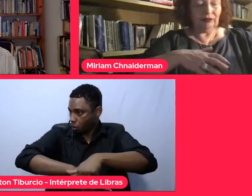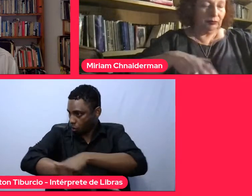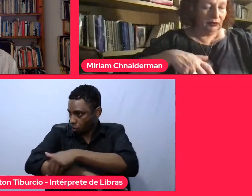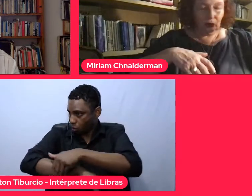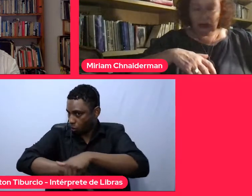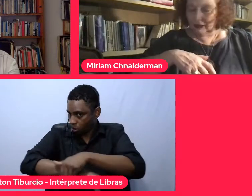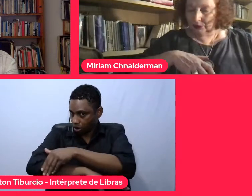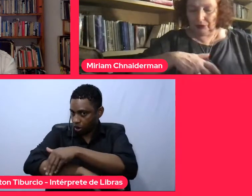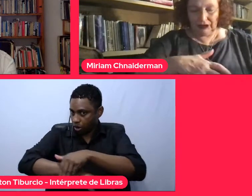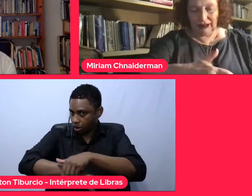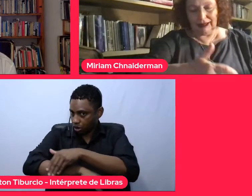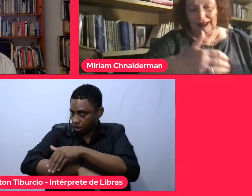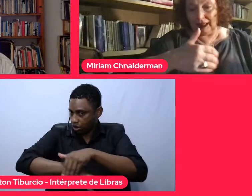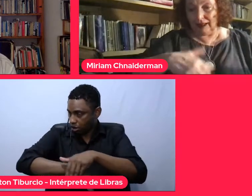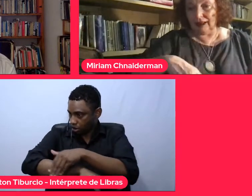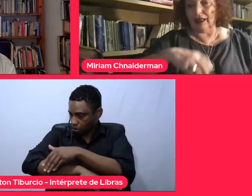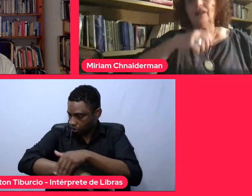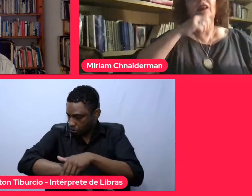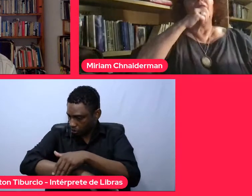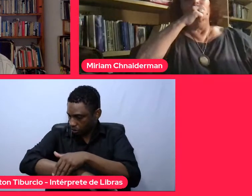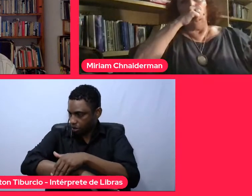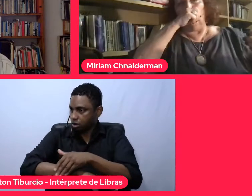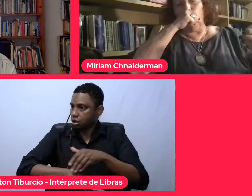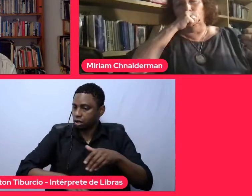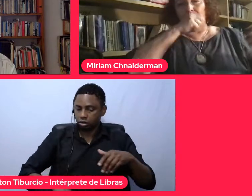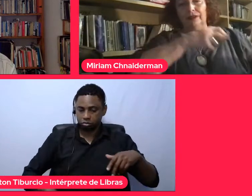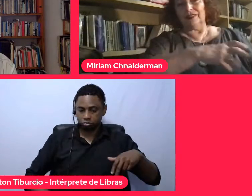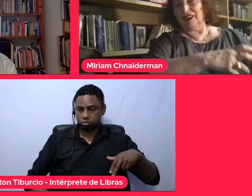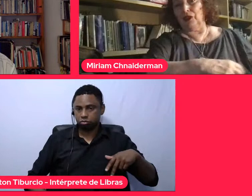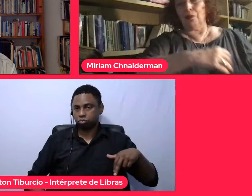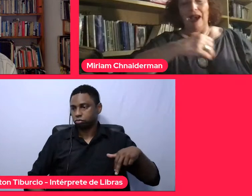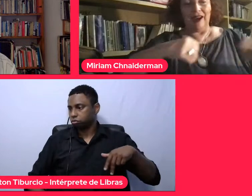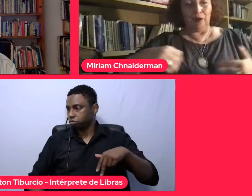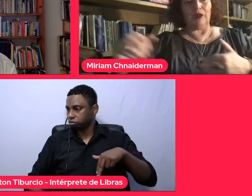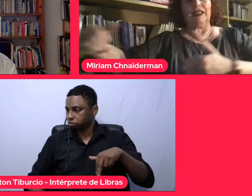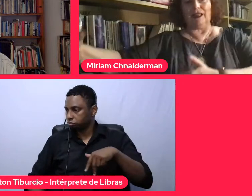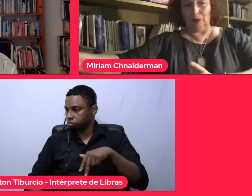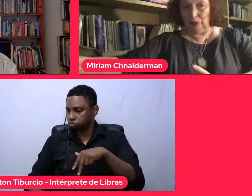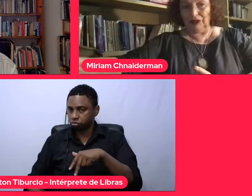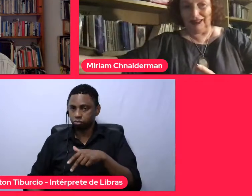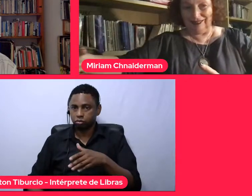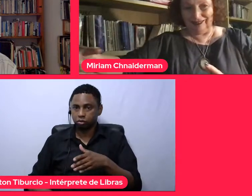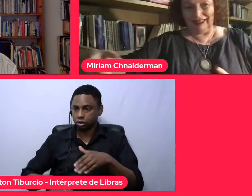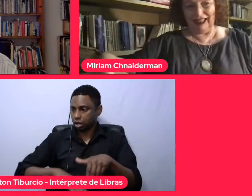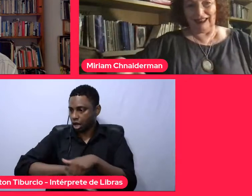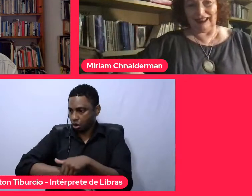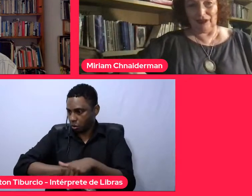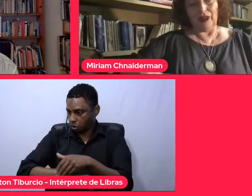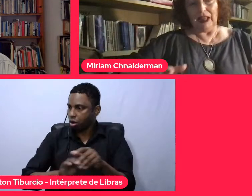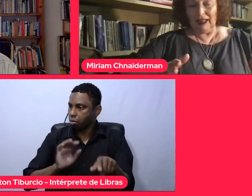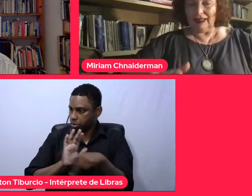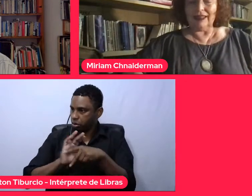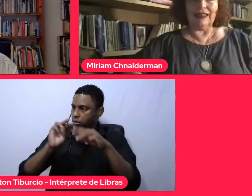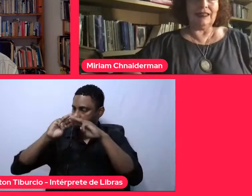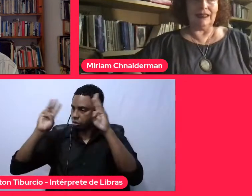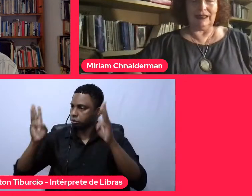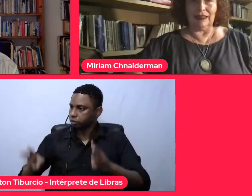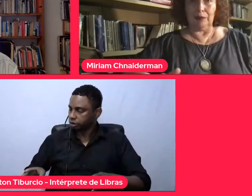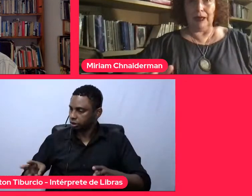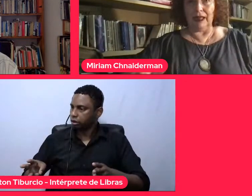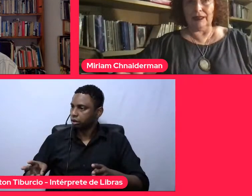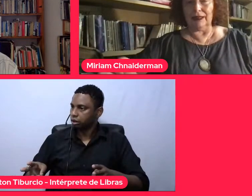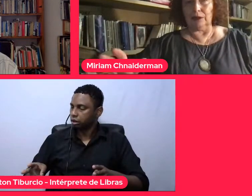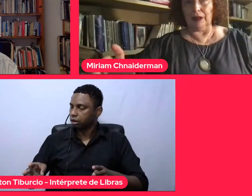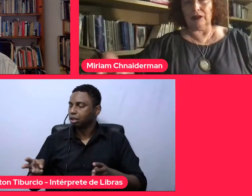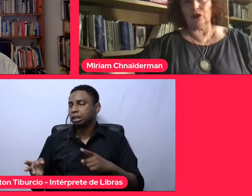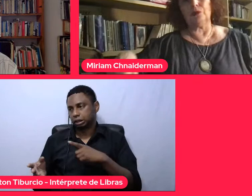rua das buzinas e entra numa rua que é do museu, então existe essa